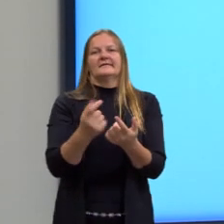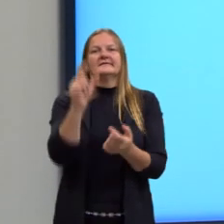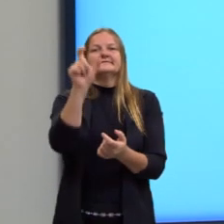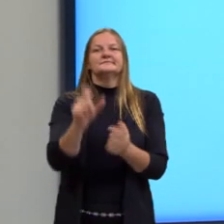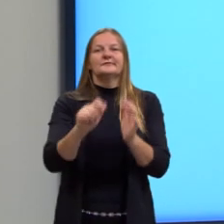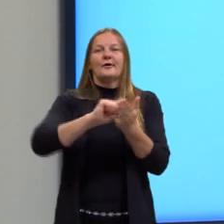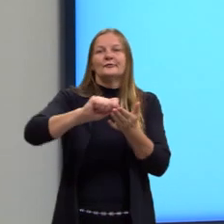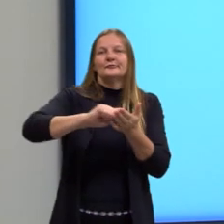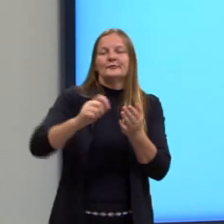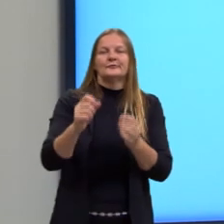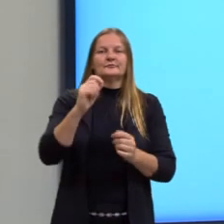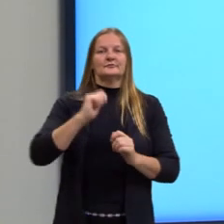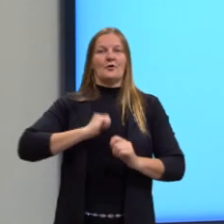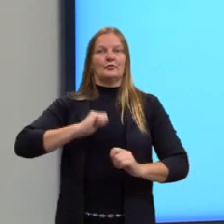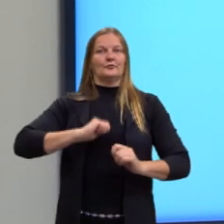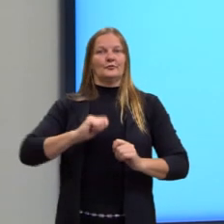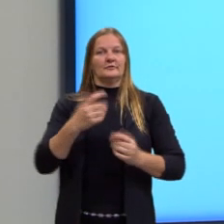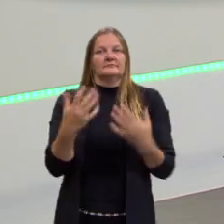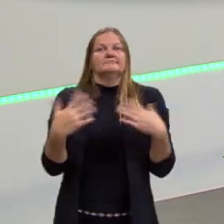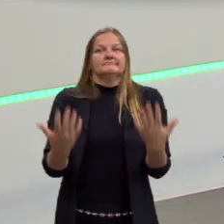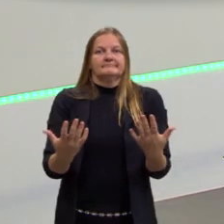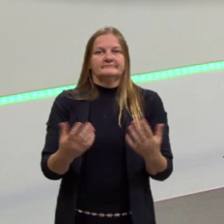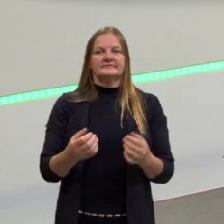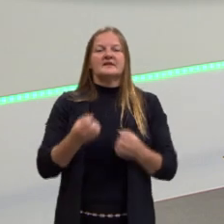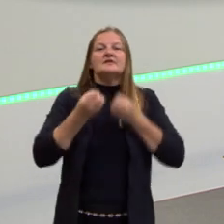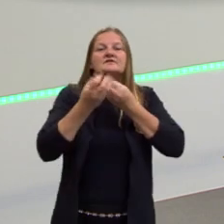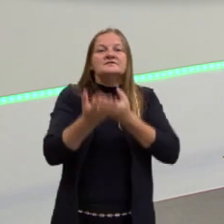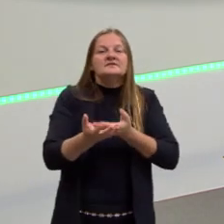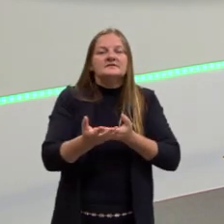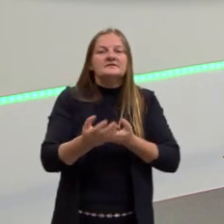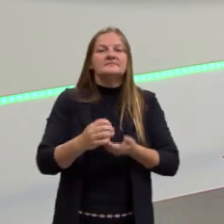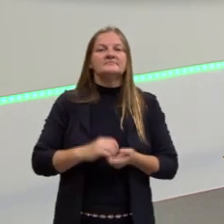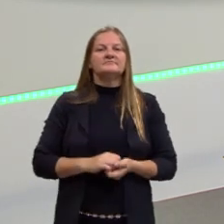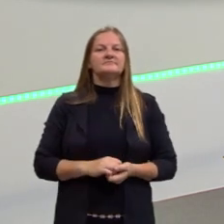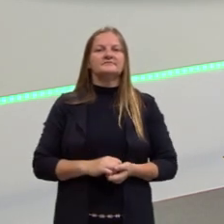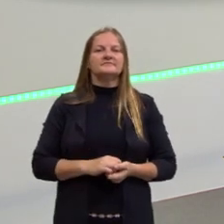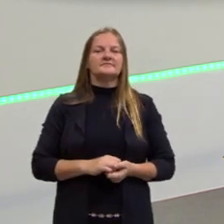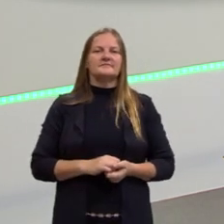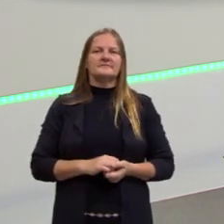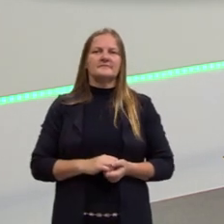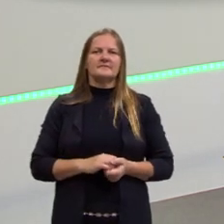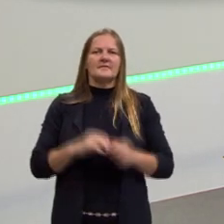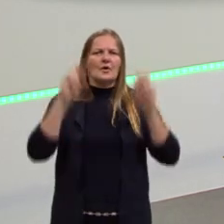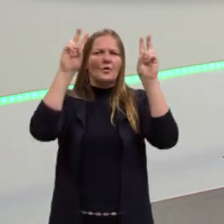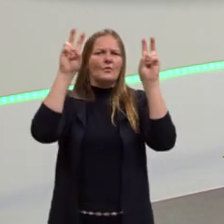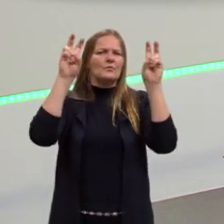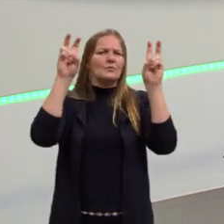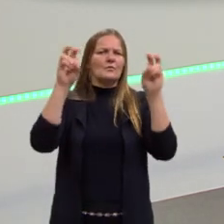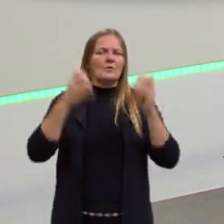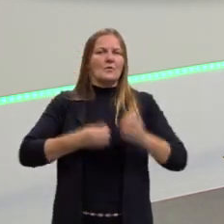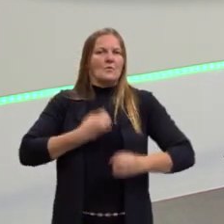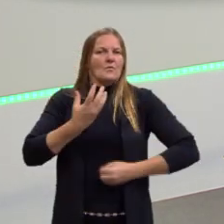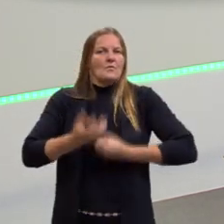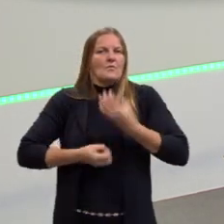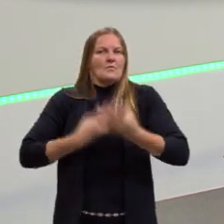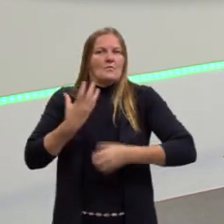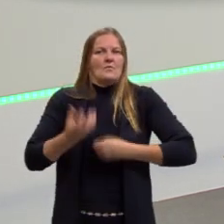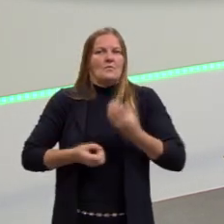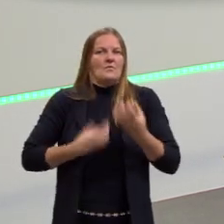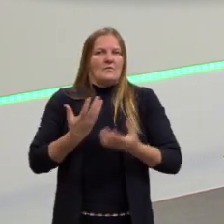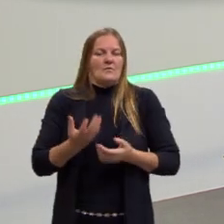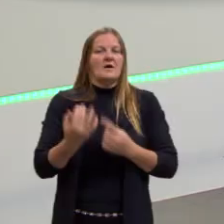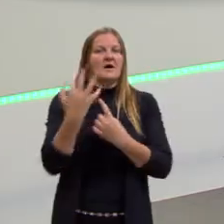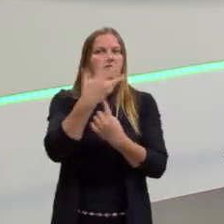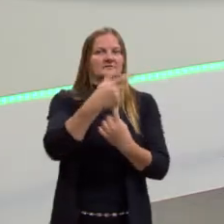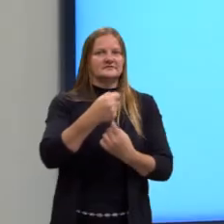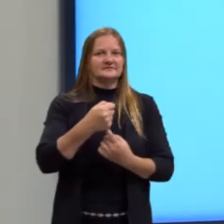Então, eu cito o nome da obra uma obra de uma expressão artística, expressionista, talvez eu lembre só disso, não lembro do